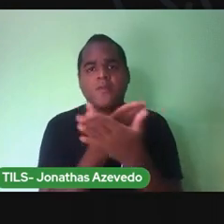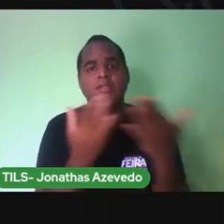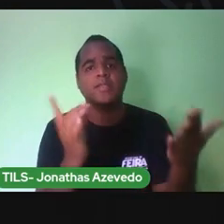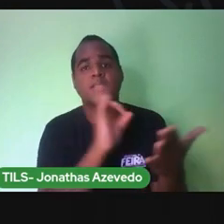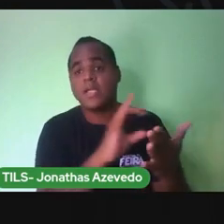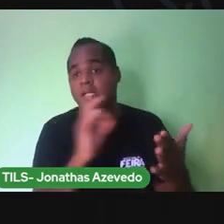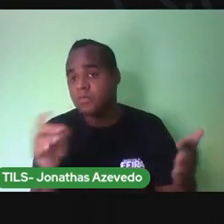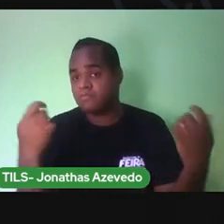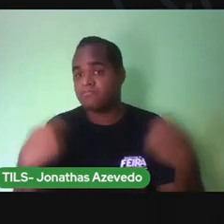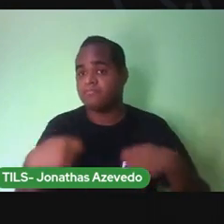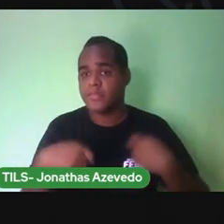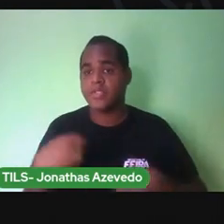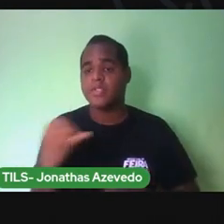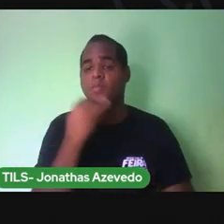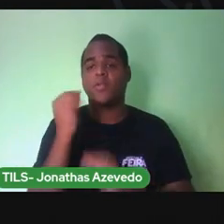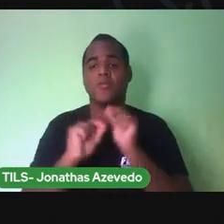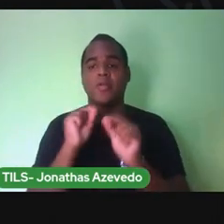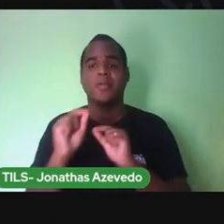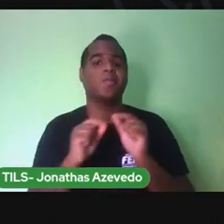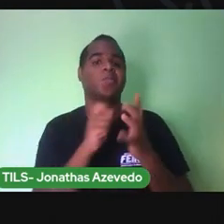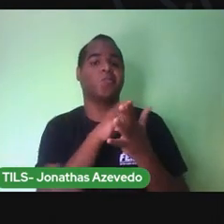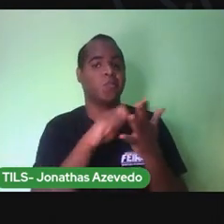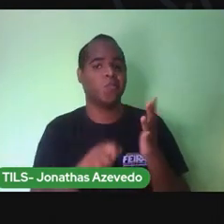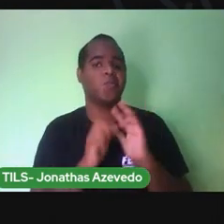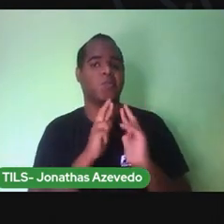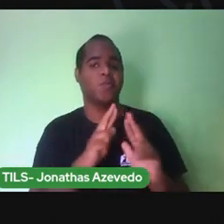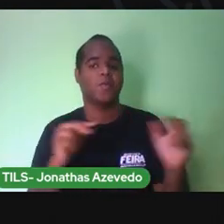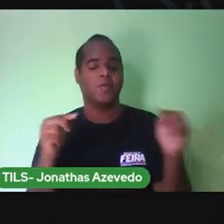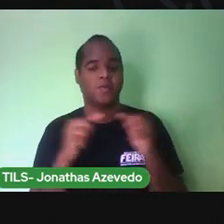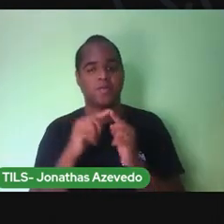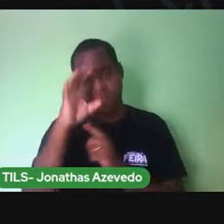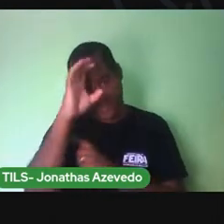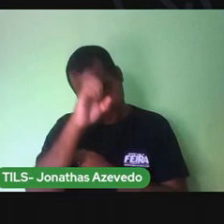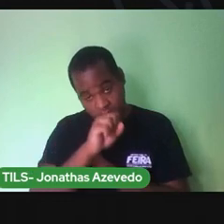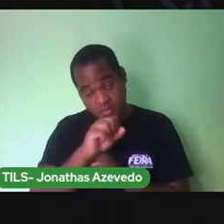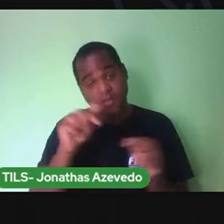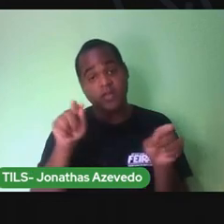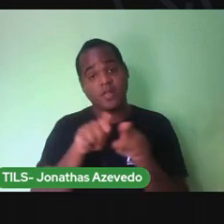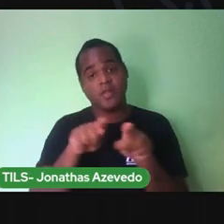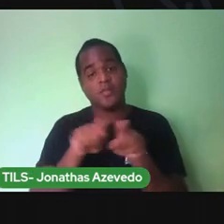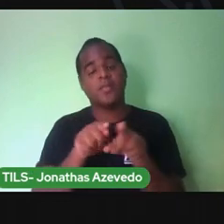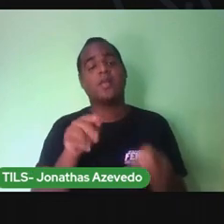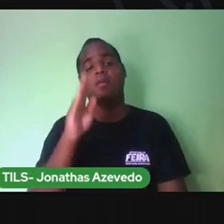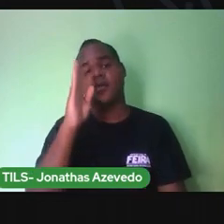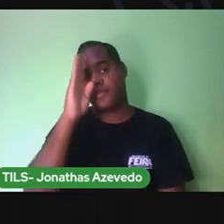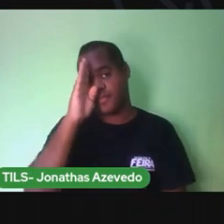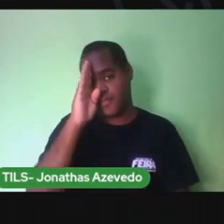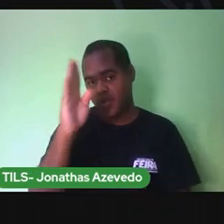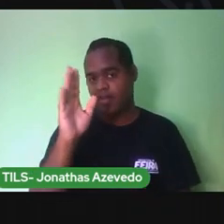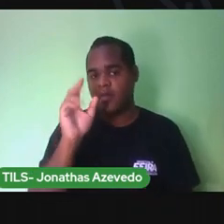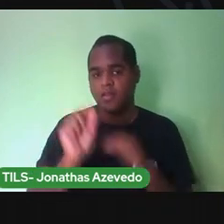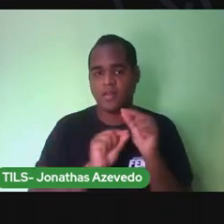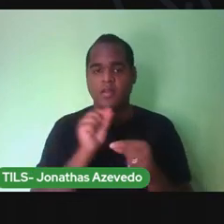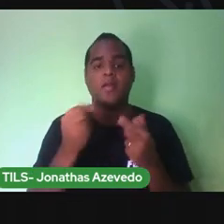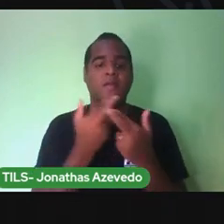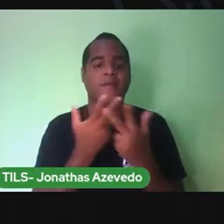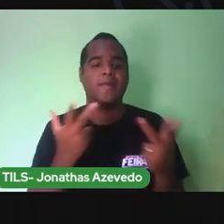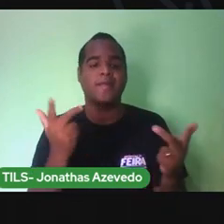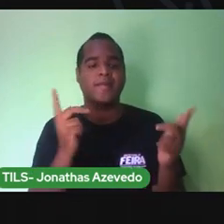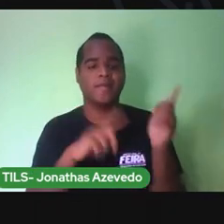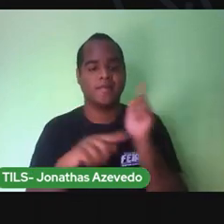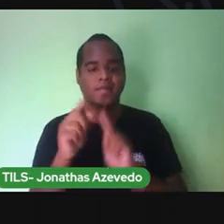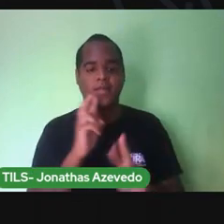pratiquem Para aprender E principalmente Quando vocês aprenderem a ler sozinhos